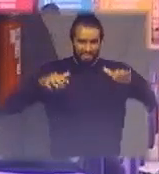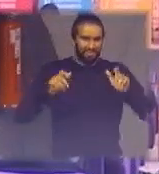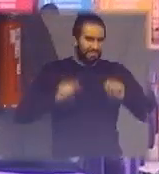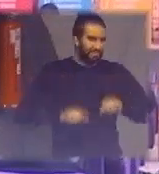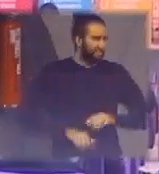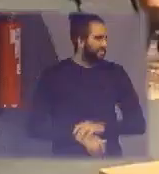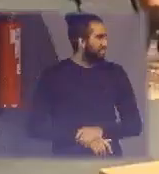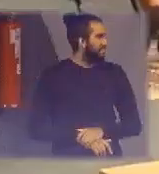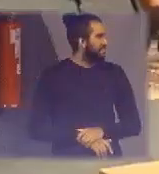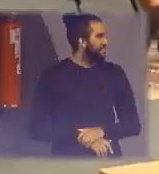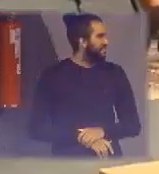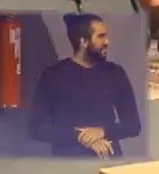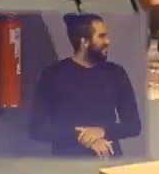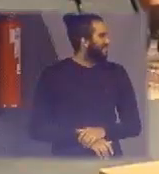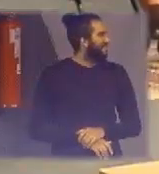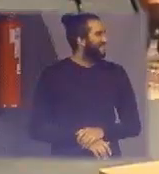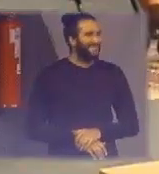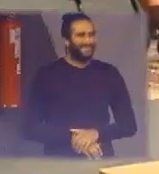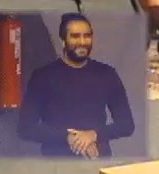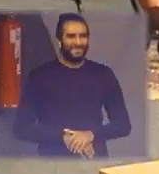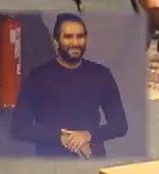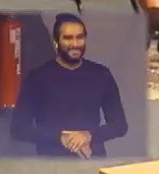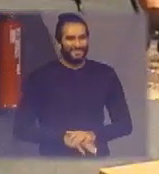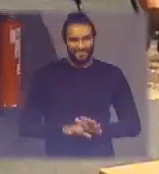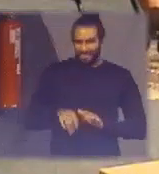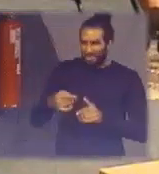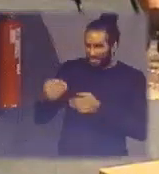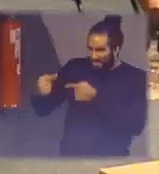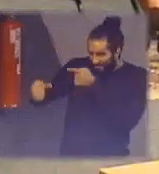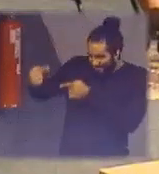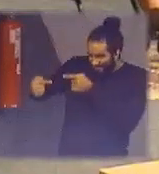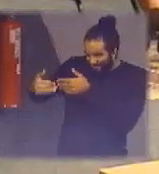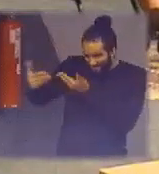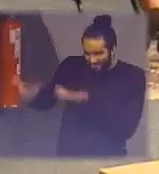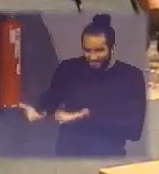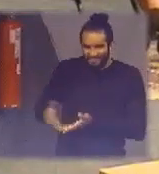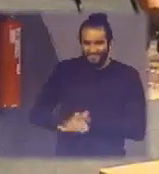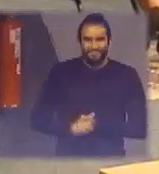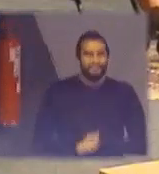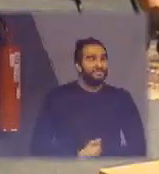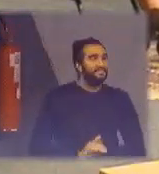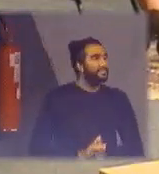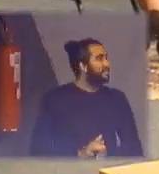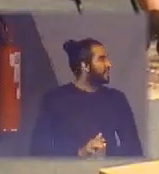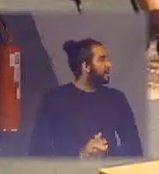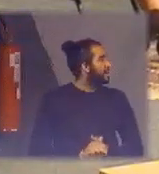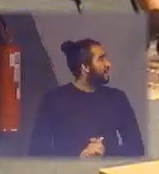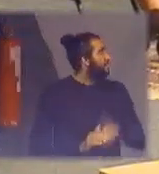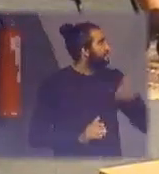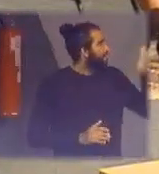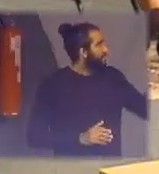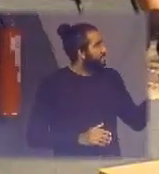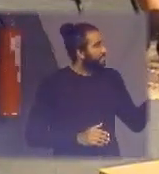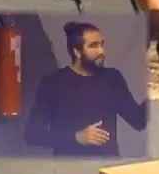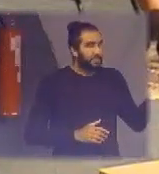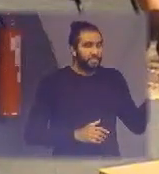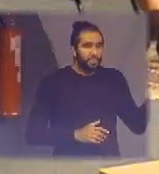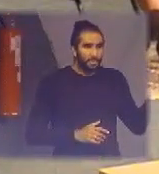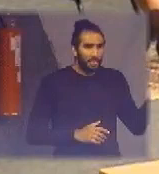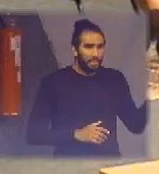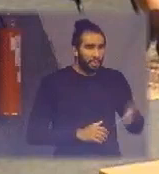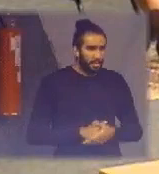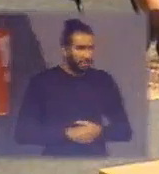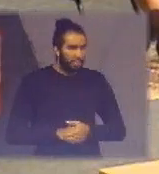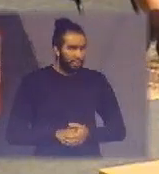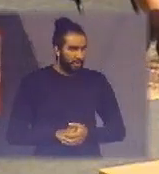a gente conversa depois então vamos na primeira pergunta existe documentação que descreva o passo a passo para se criar um